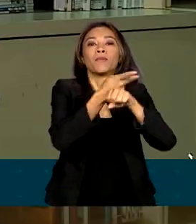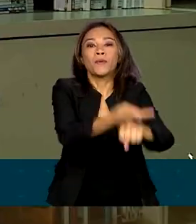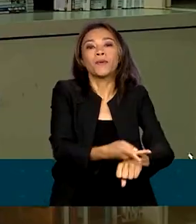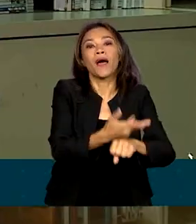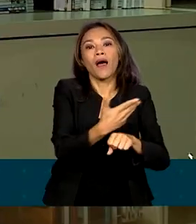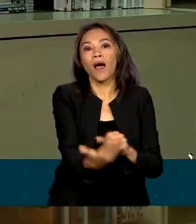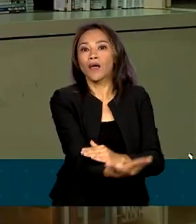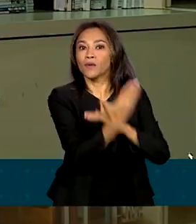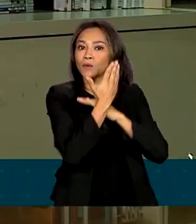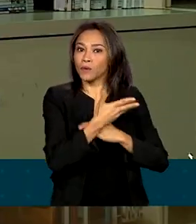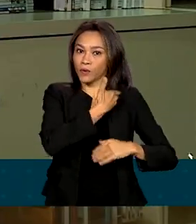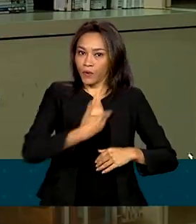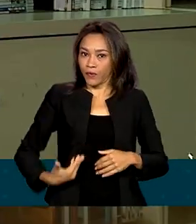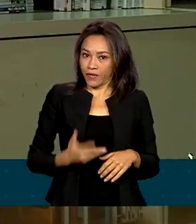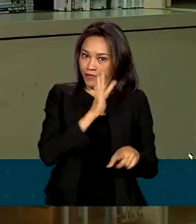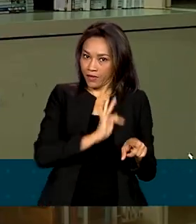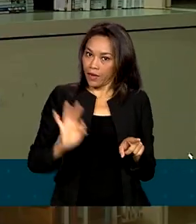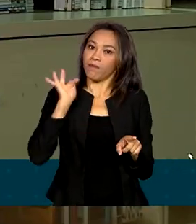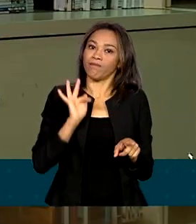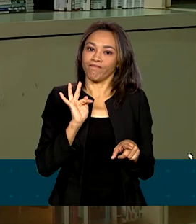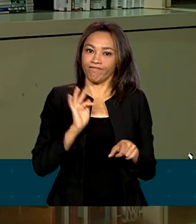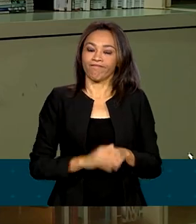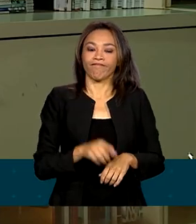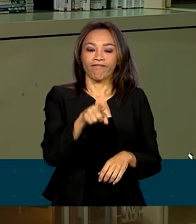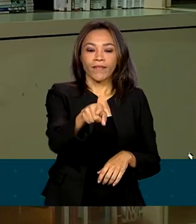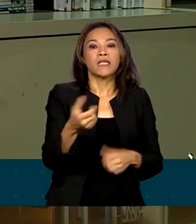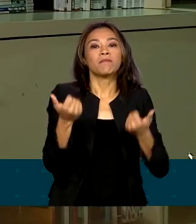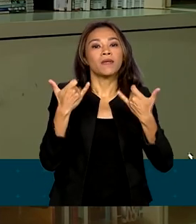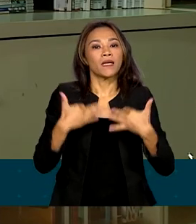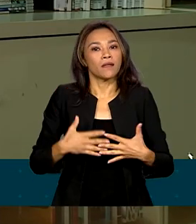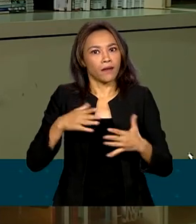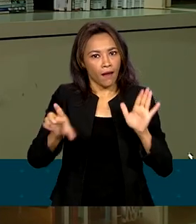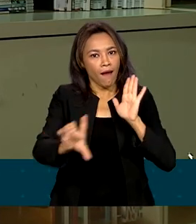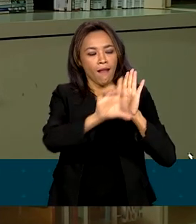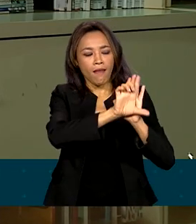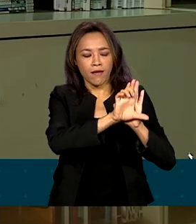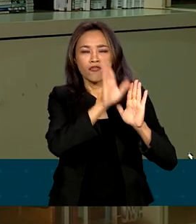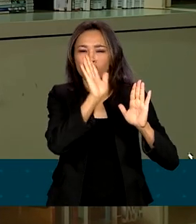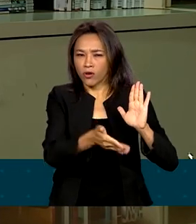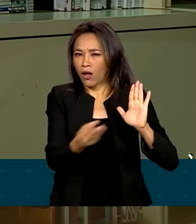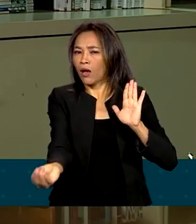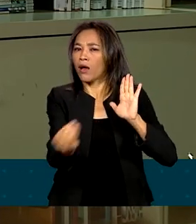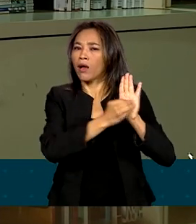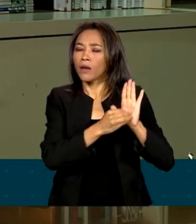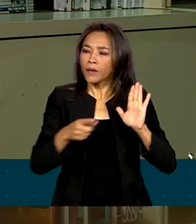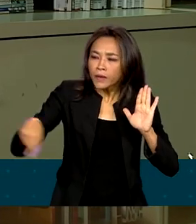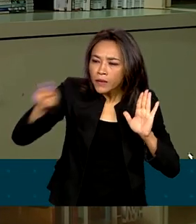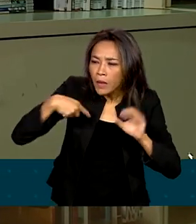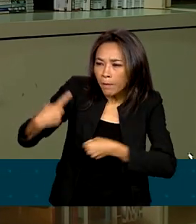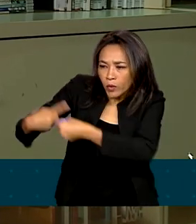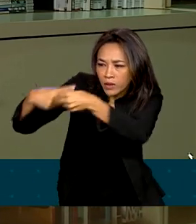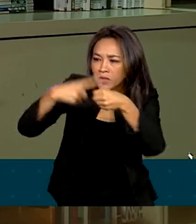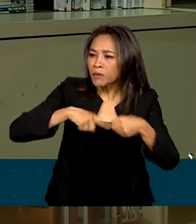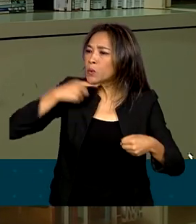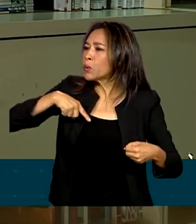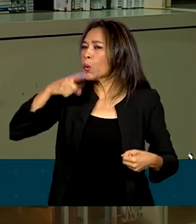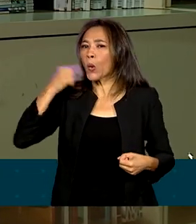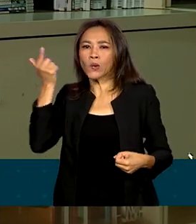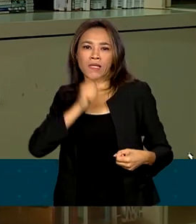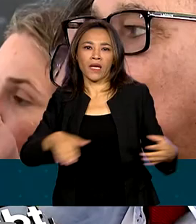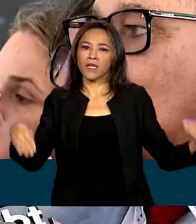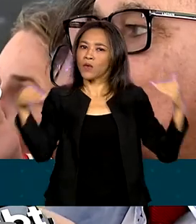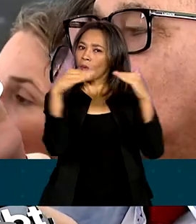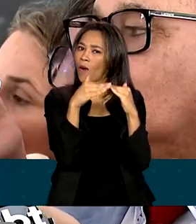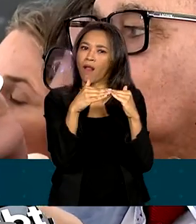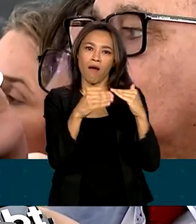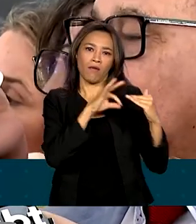É importante destacar que a lei já prevê que municípios que não tenham essas condições orçamentárias, que devem recorrer à